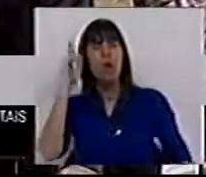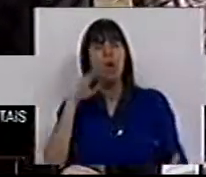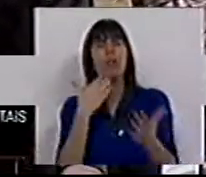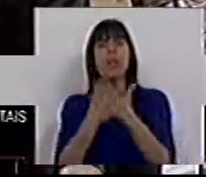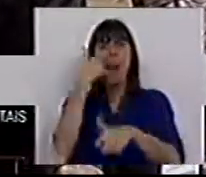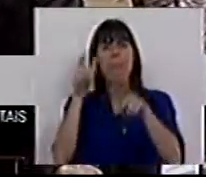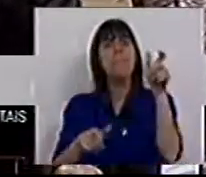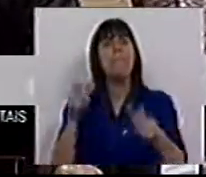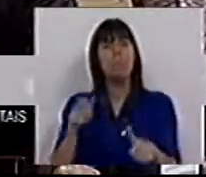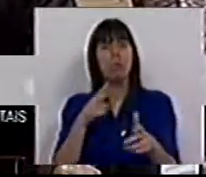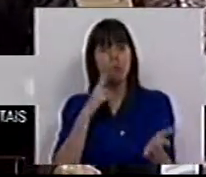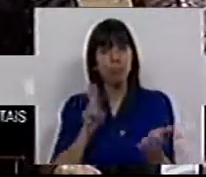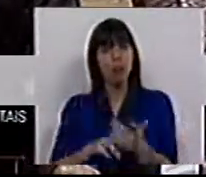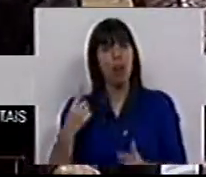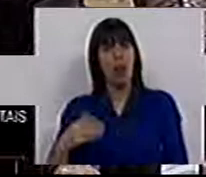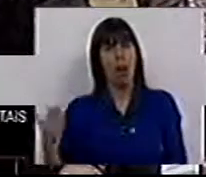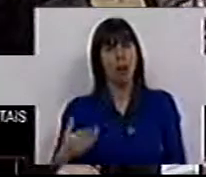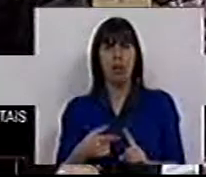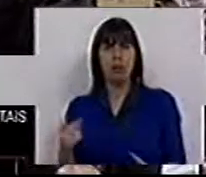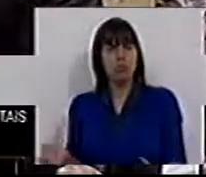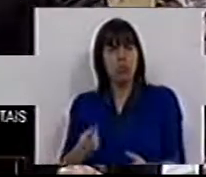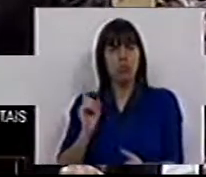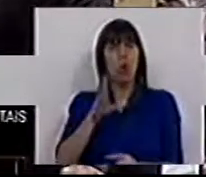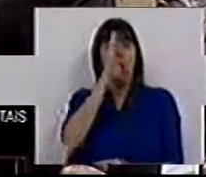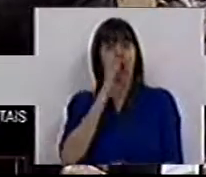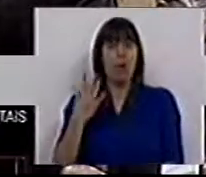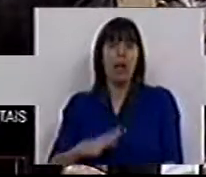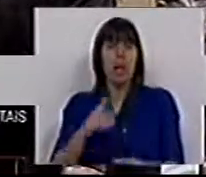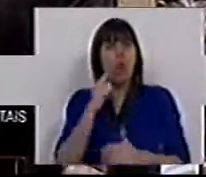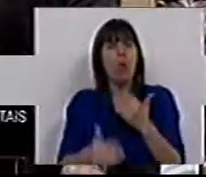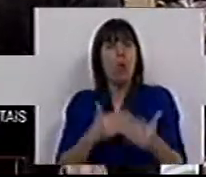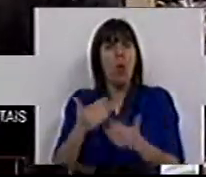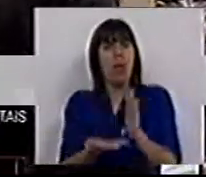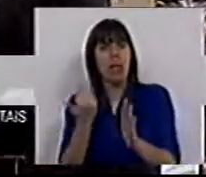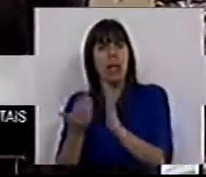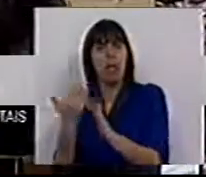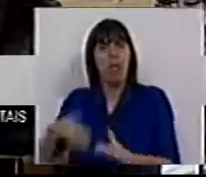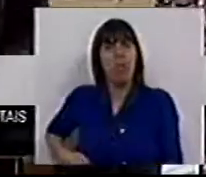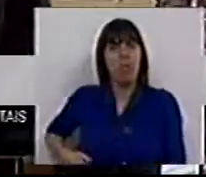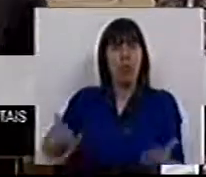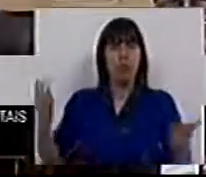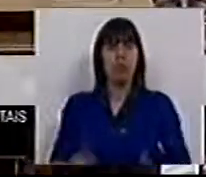de dar às pessoas aquilo que elas têm direito e não aquilo que o Governo lhes quer continuadamente retirar do bolso. Obrigado. Onde estáinal? Obrigado.